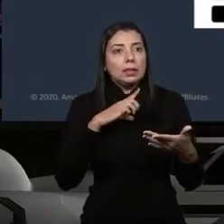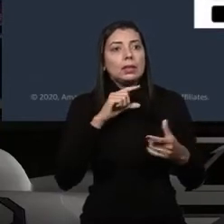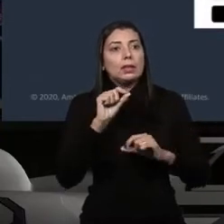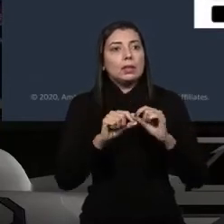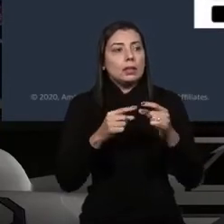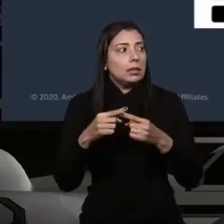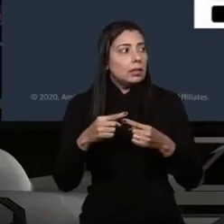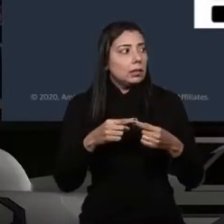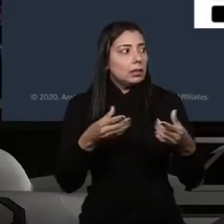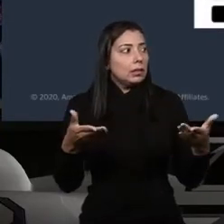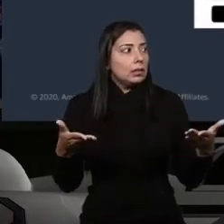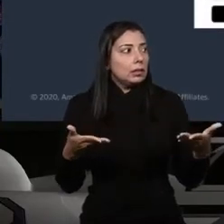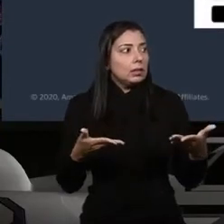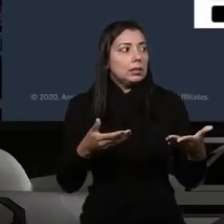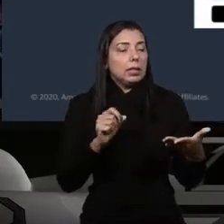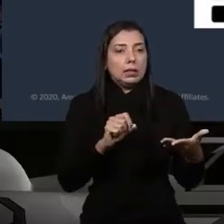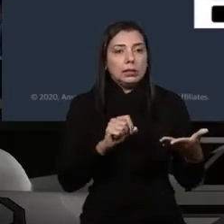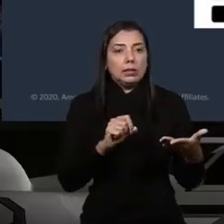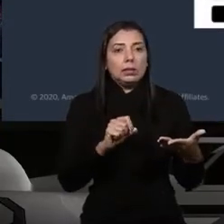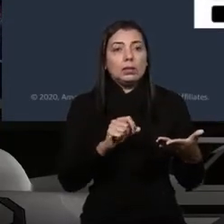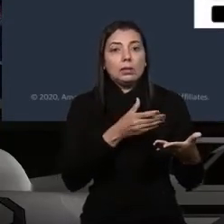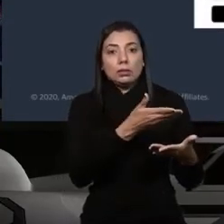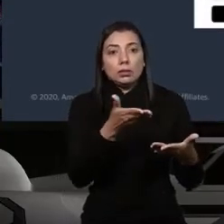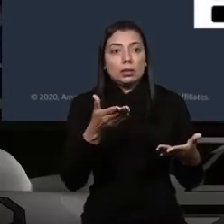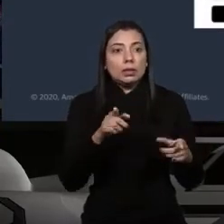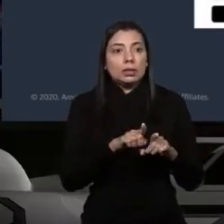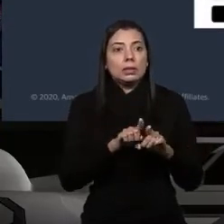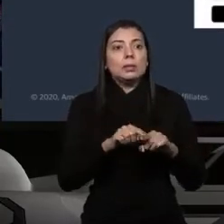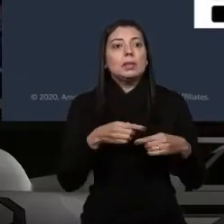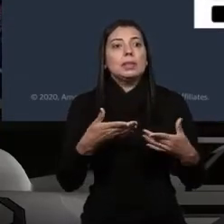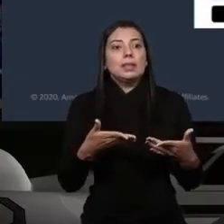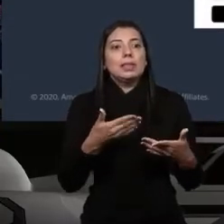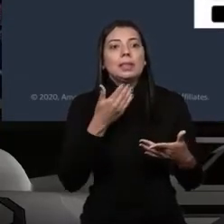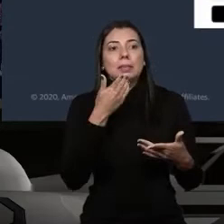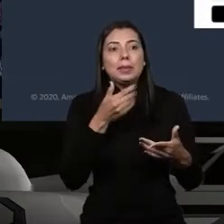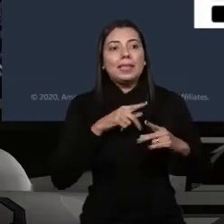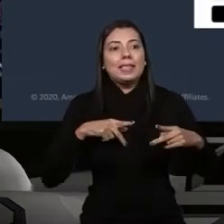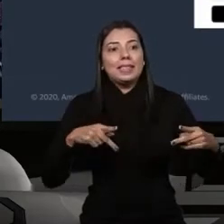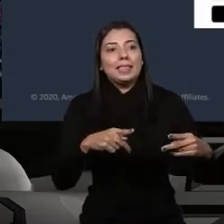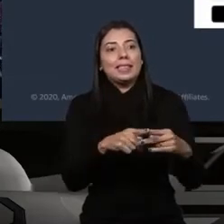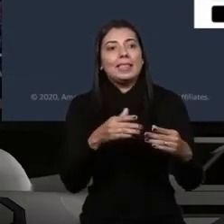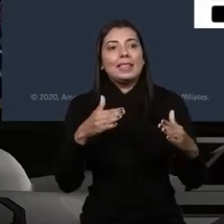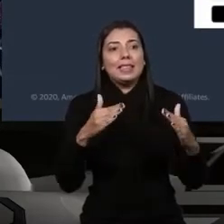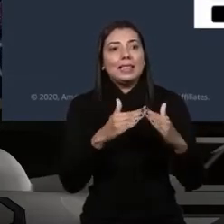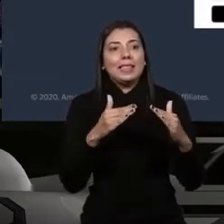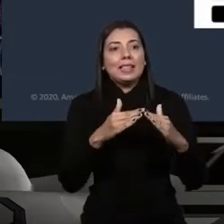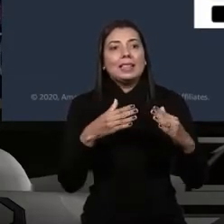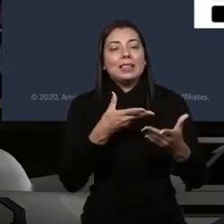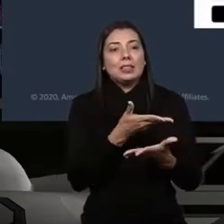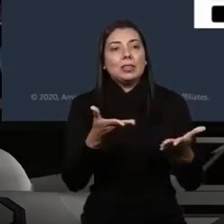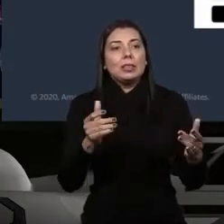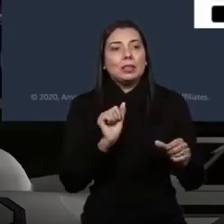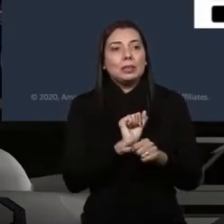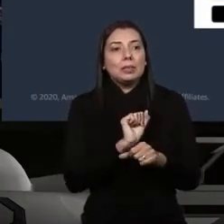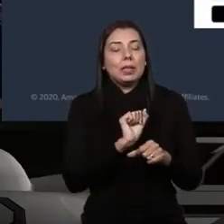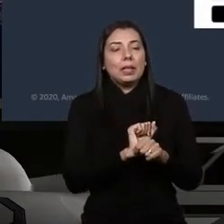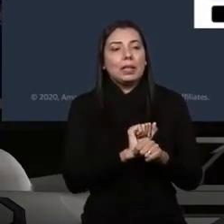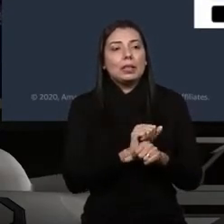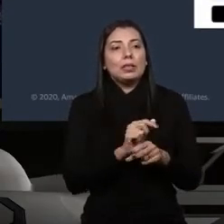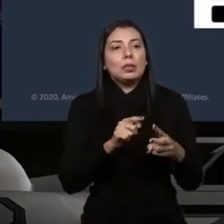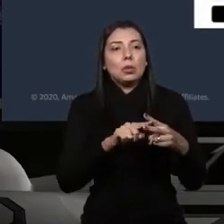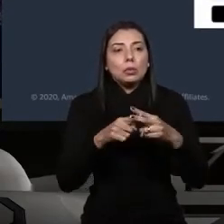da pizza como serviço. É você, ao invés de fazer a pizza em casa, com todos os aparatos, com todas as